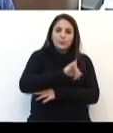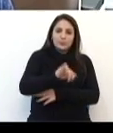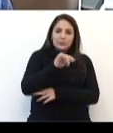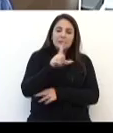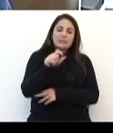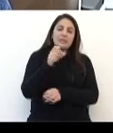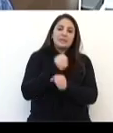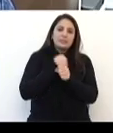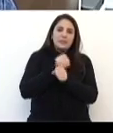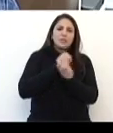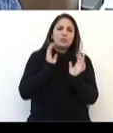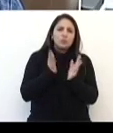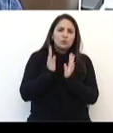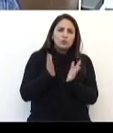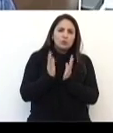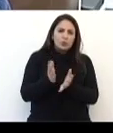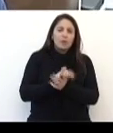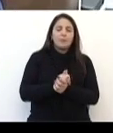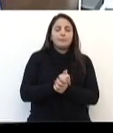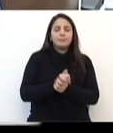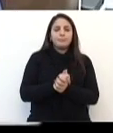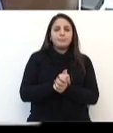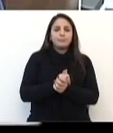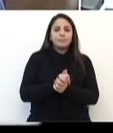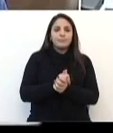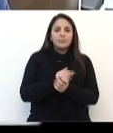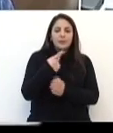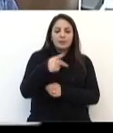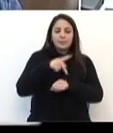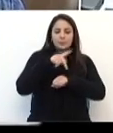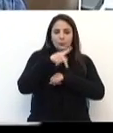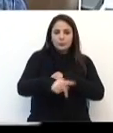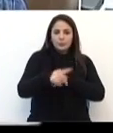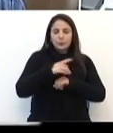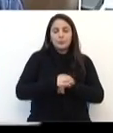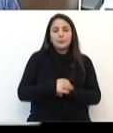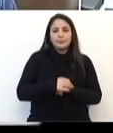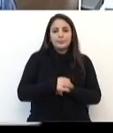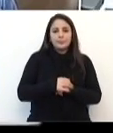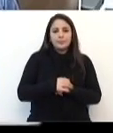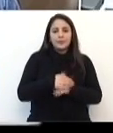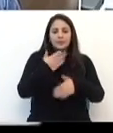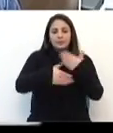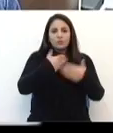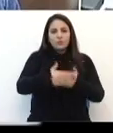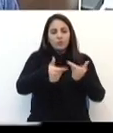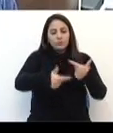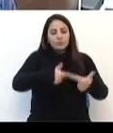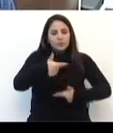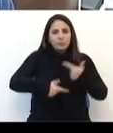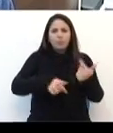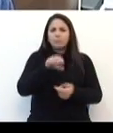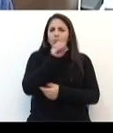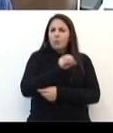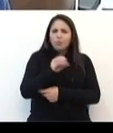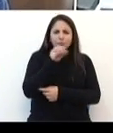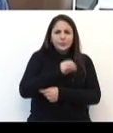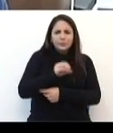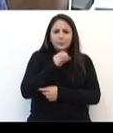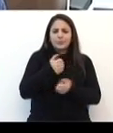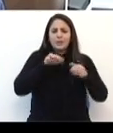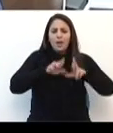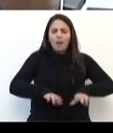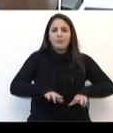importante é esse, 10 anos de instituição do Fórum da Agenda 21 local, aqui em Passo Fundo, onde desenvolve trabalhos